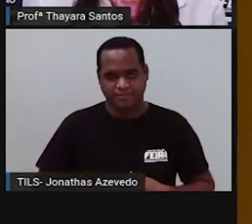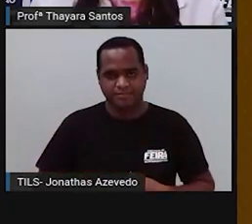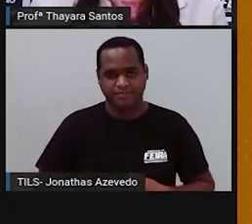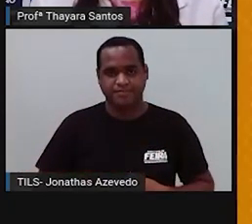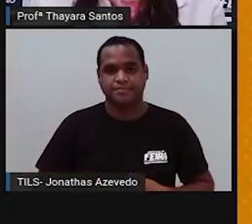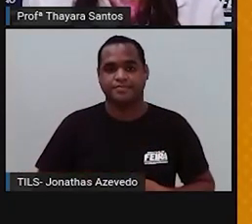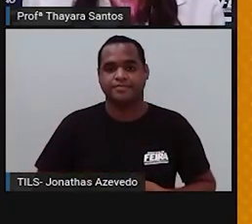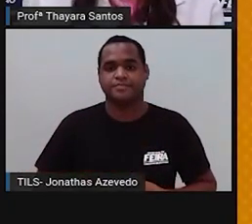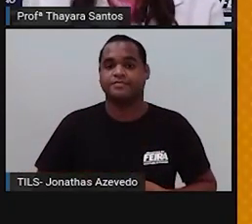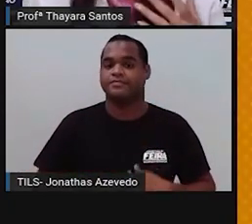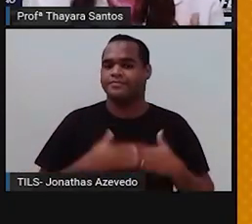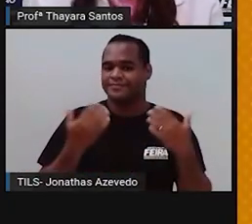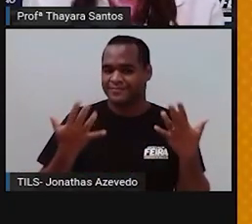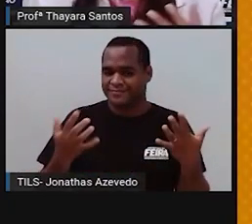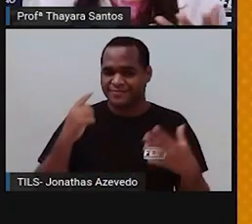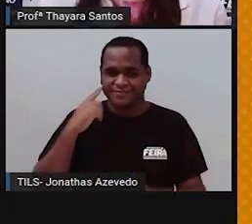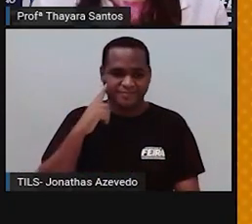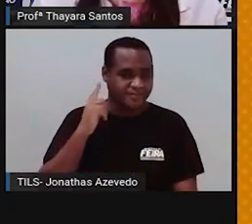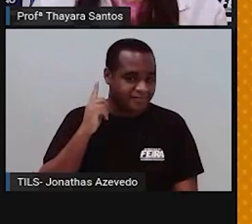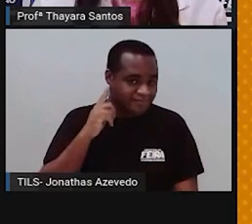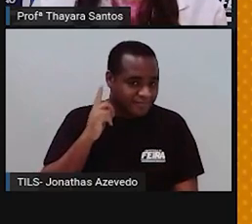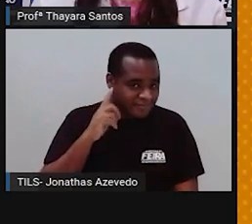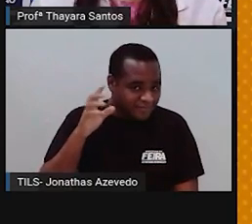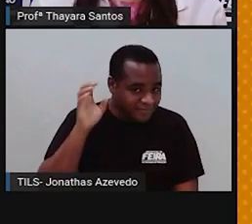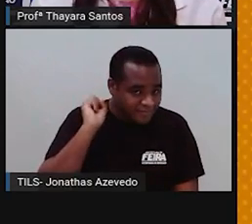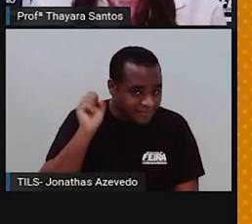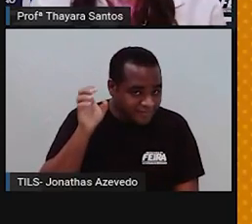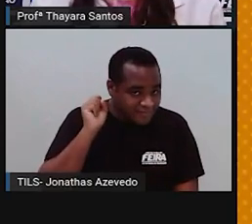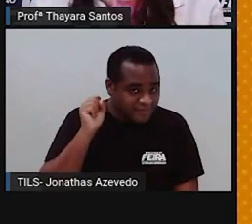Agora vamos lá estudar sobre a audição.